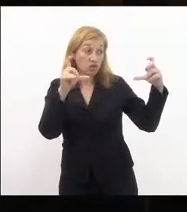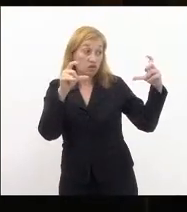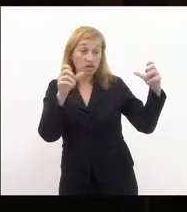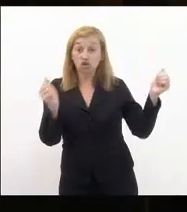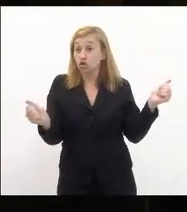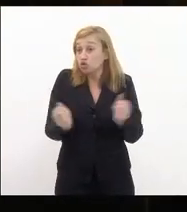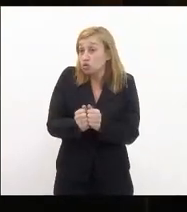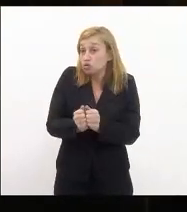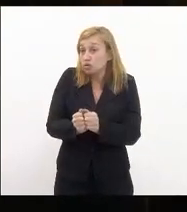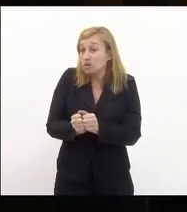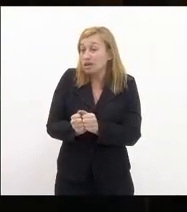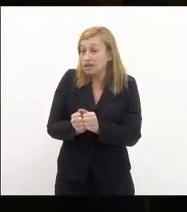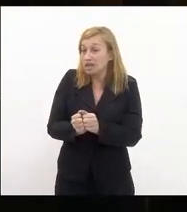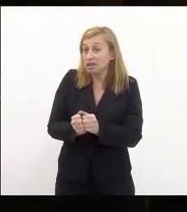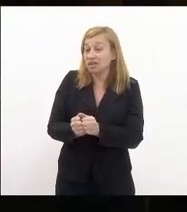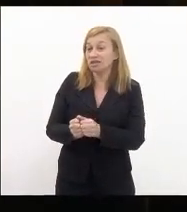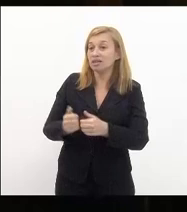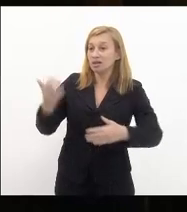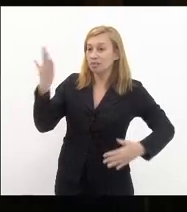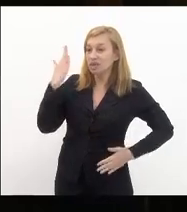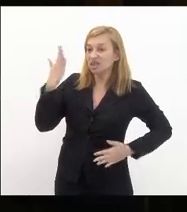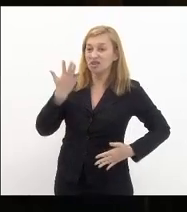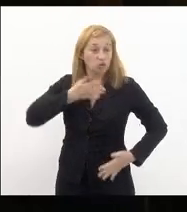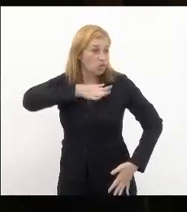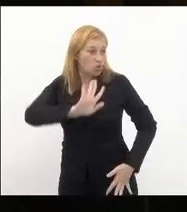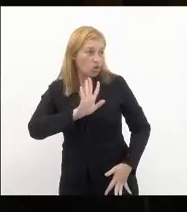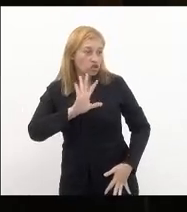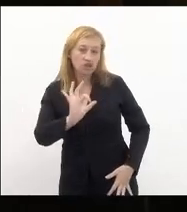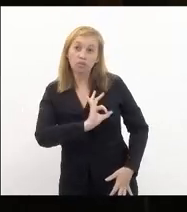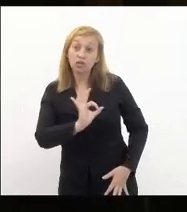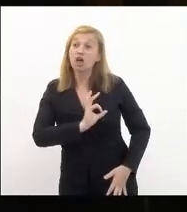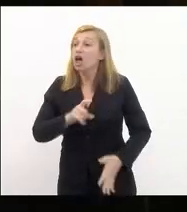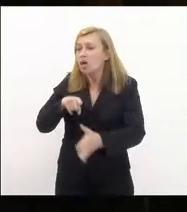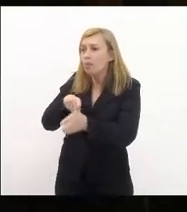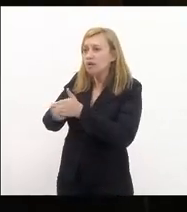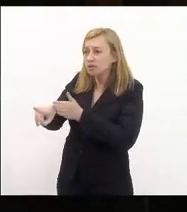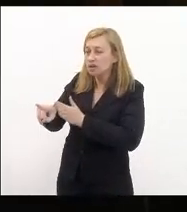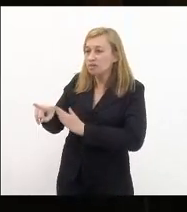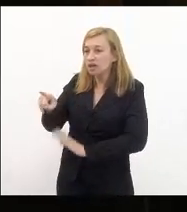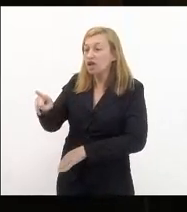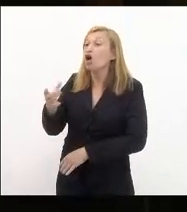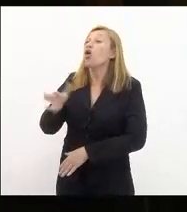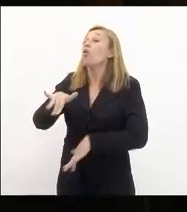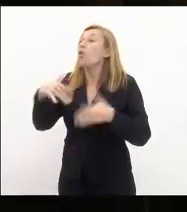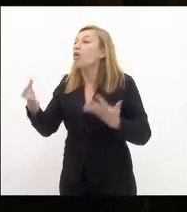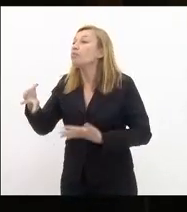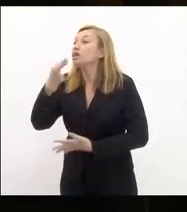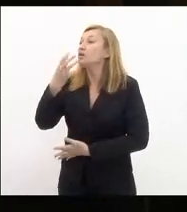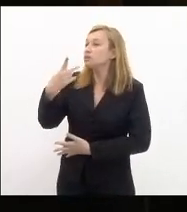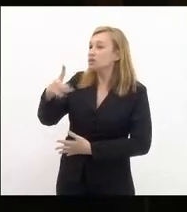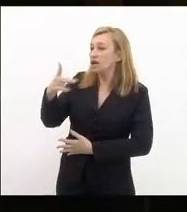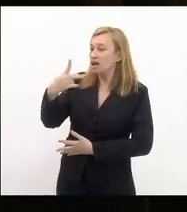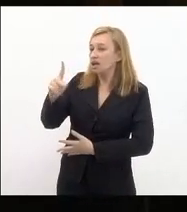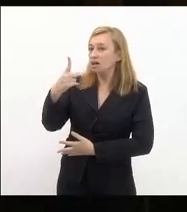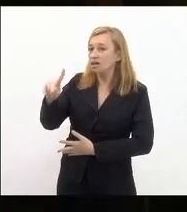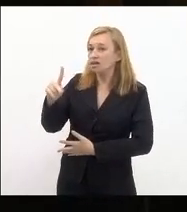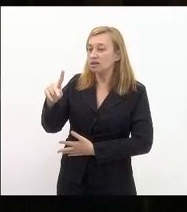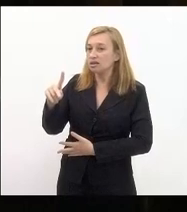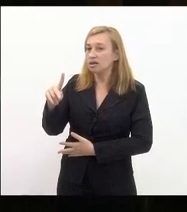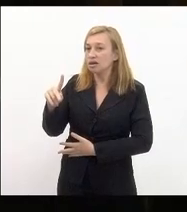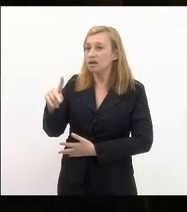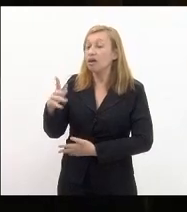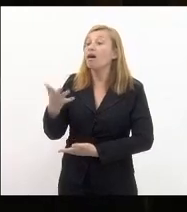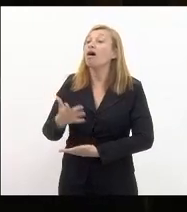ao lado de traficantes mas odeiam a polícia eu perguntei para essa candidata qual a opinião dela no que diz respeito